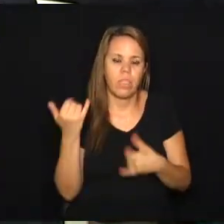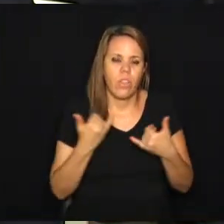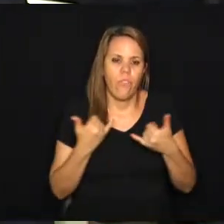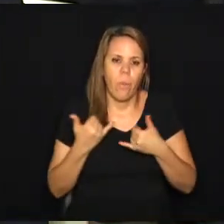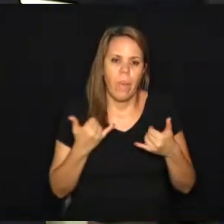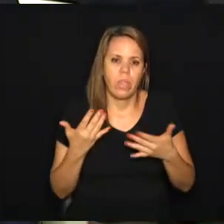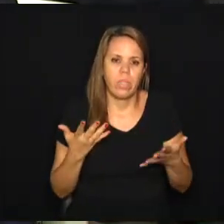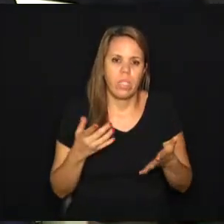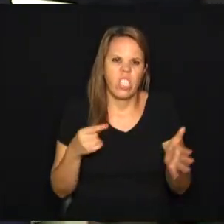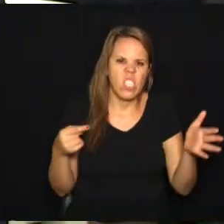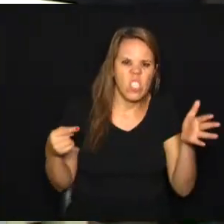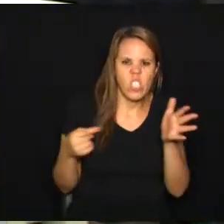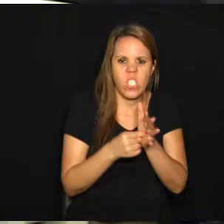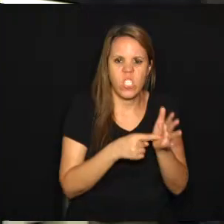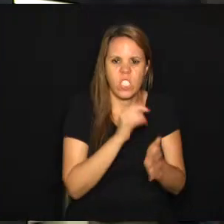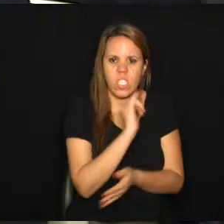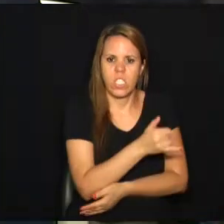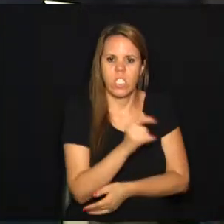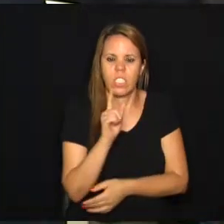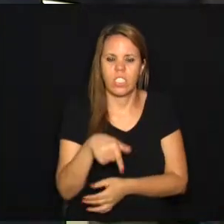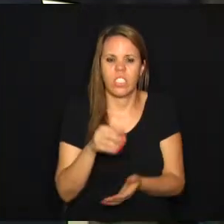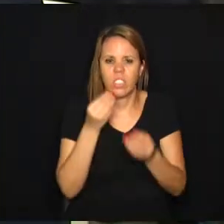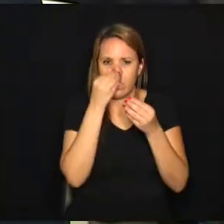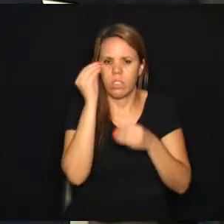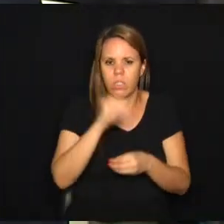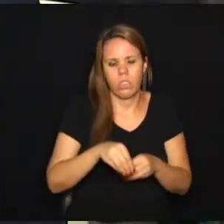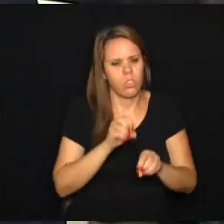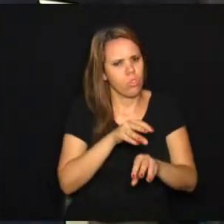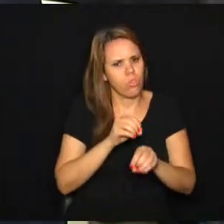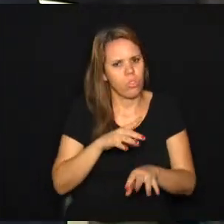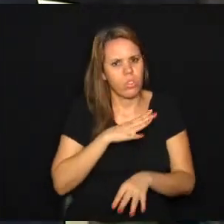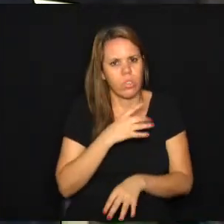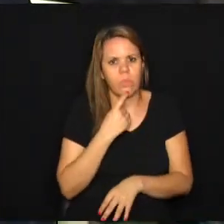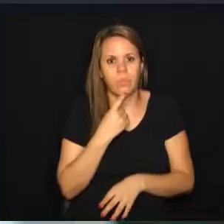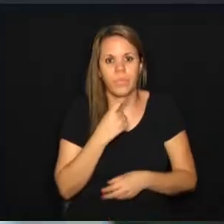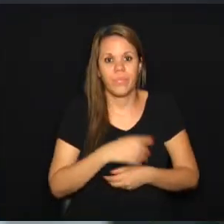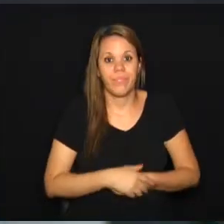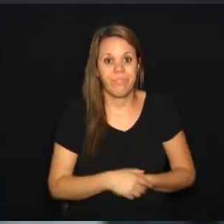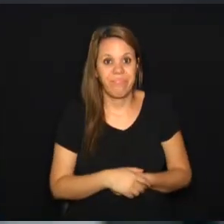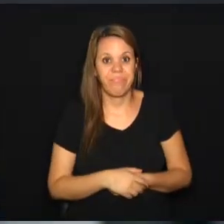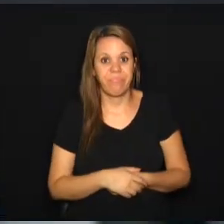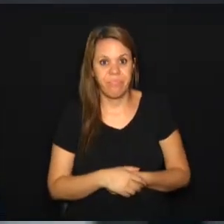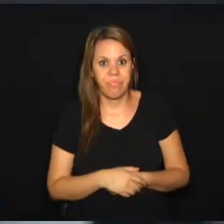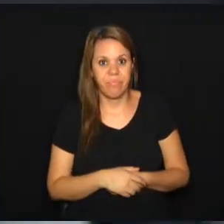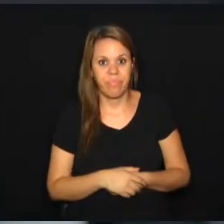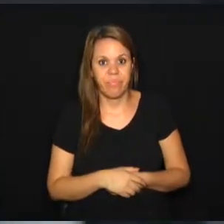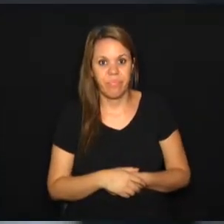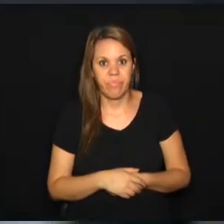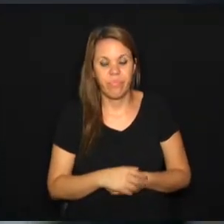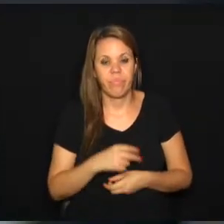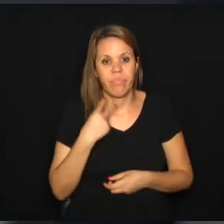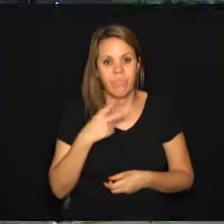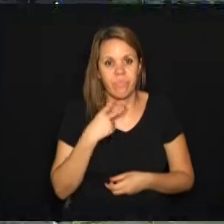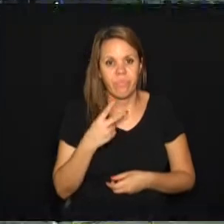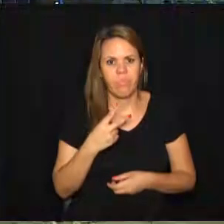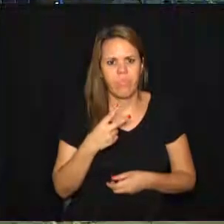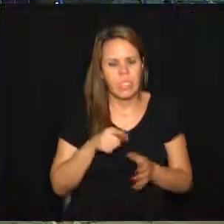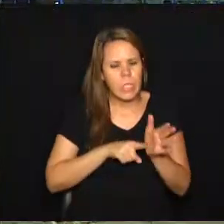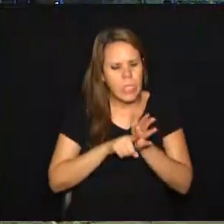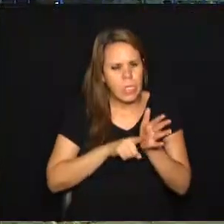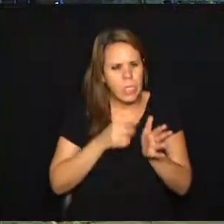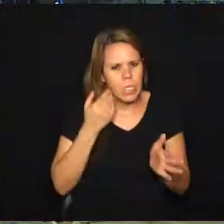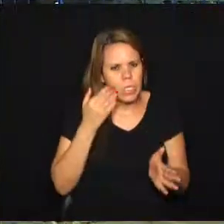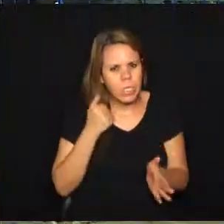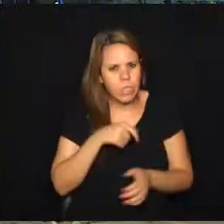poder fazer a denúncia desse descaso com a educação aqui na cidade de Campinas. Segundo o que o parlamentar apurou, os